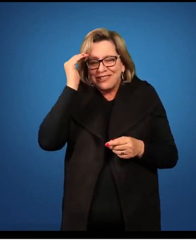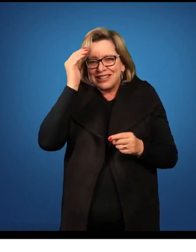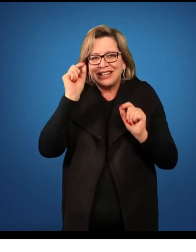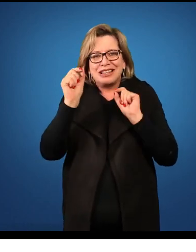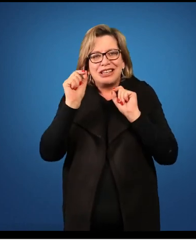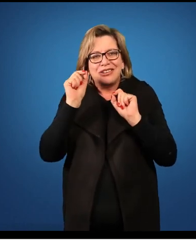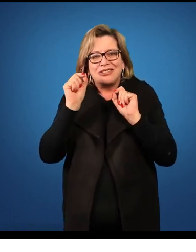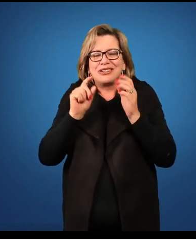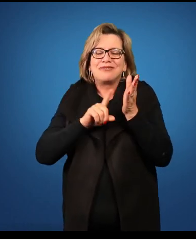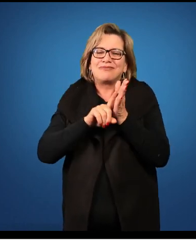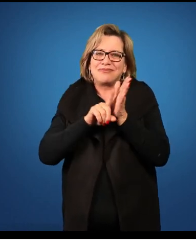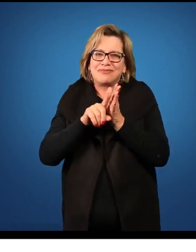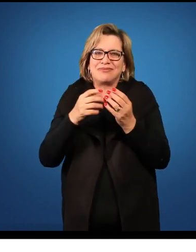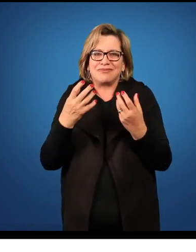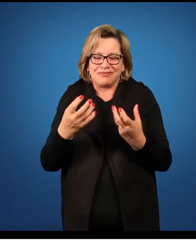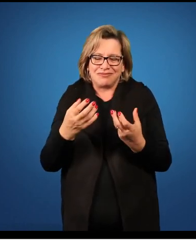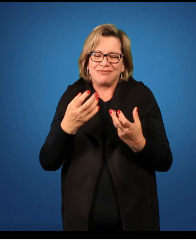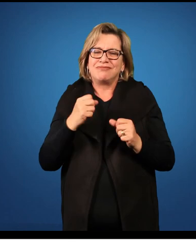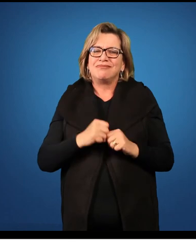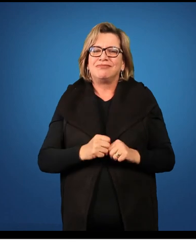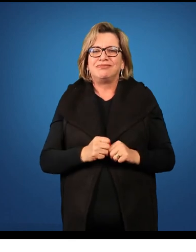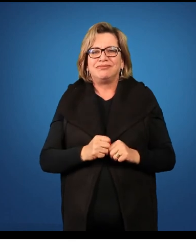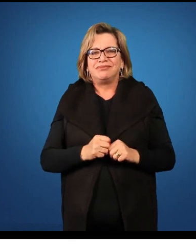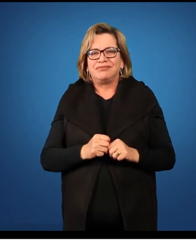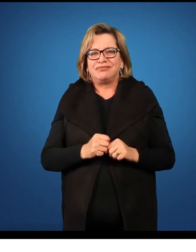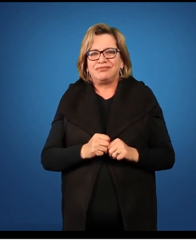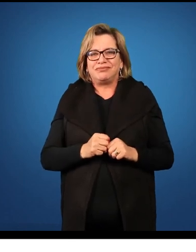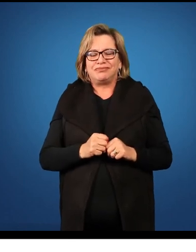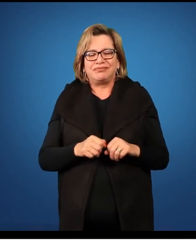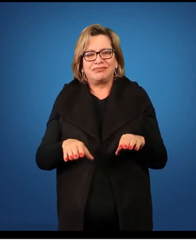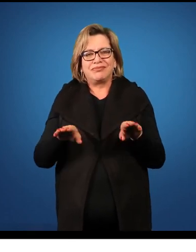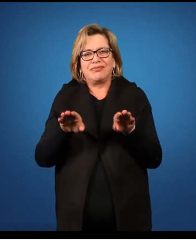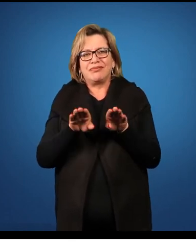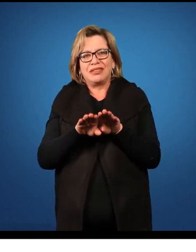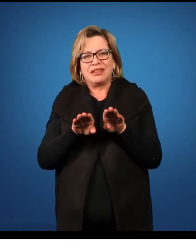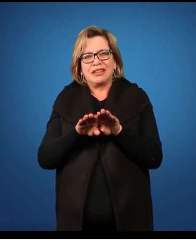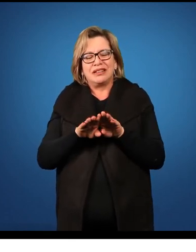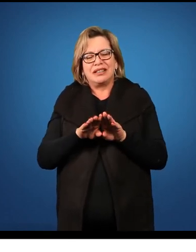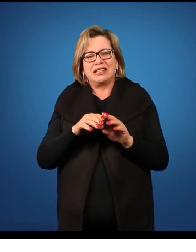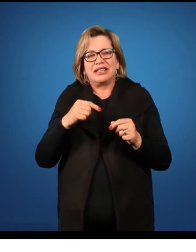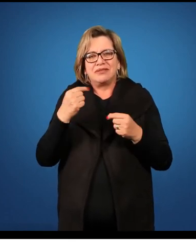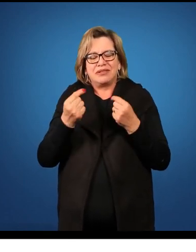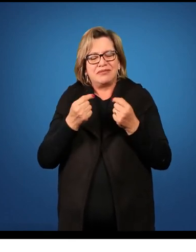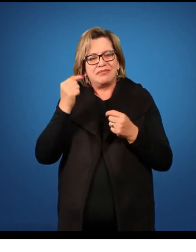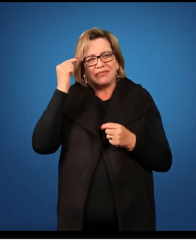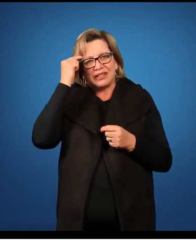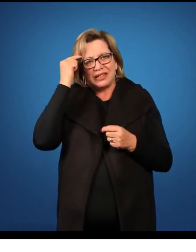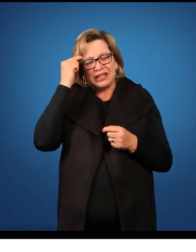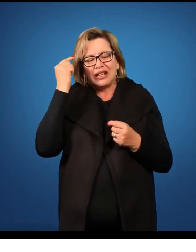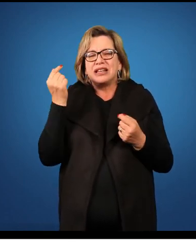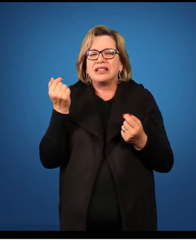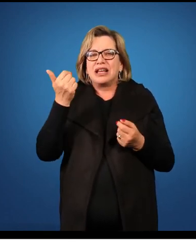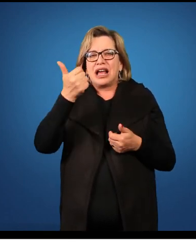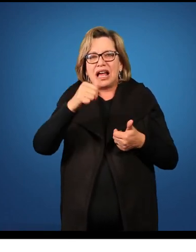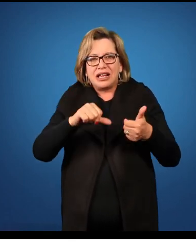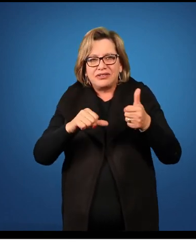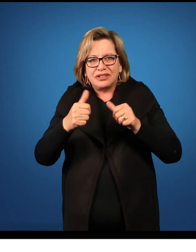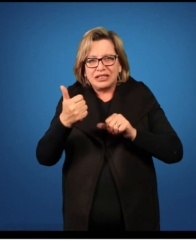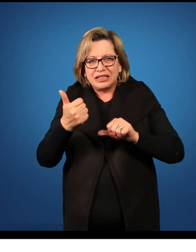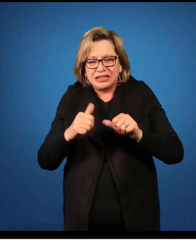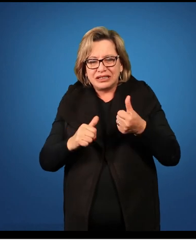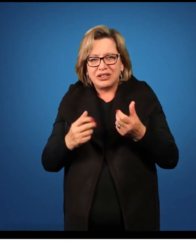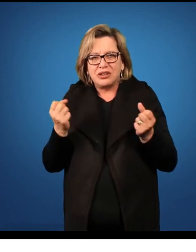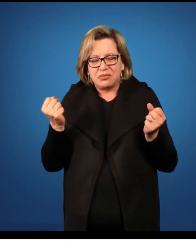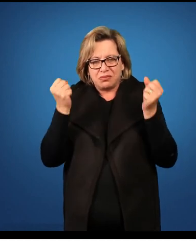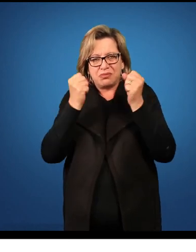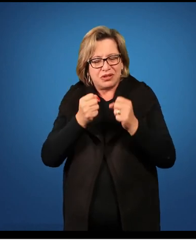muito objetiva nesse ponto. Além disso tudo, então como a avaliação ela tem aqui um processo tanto de